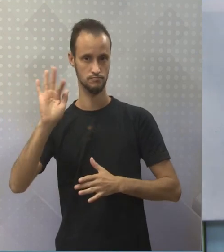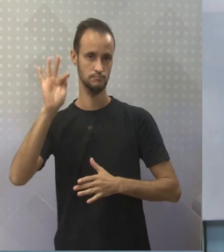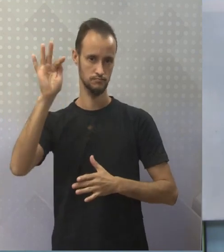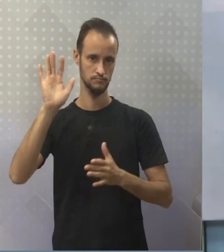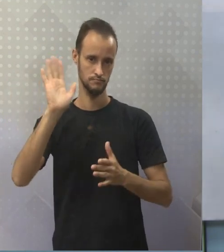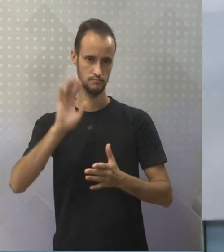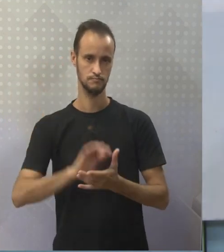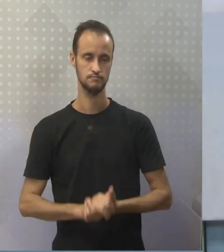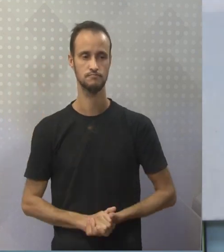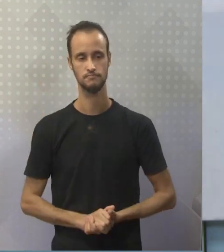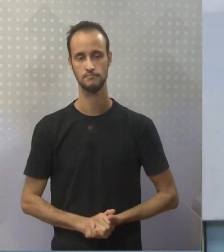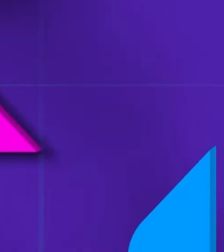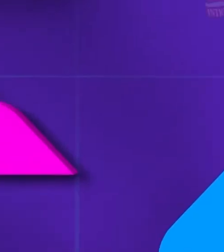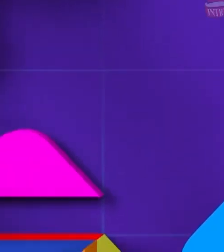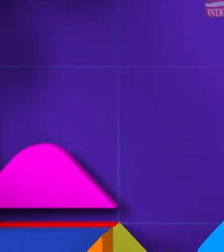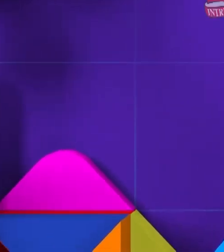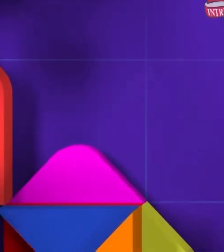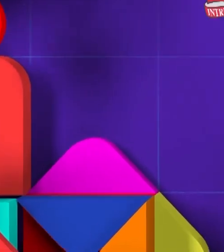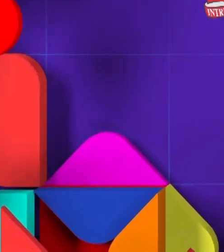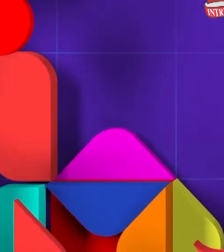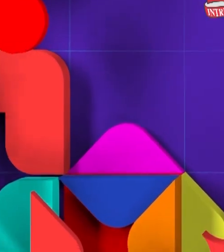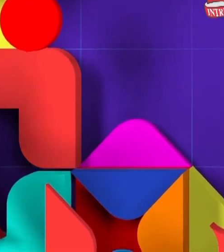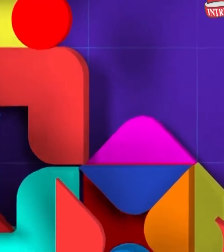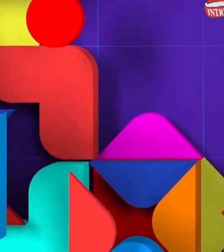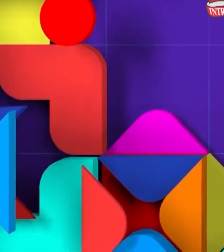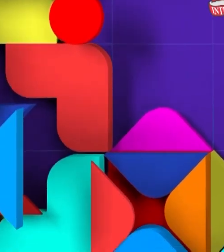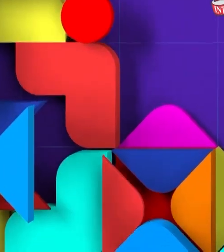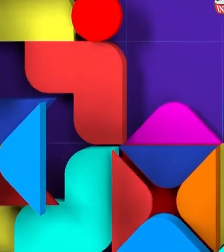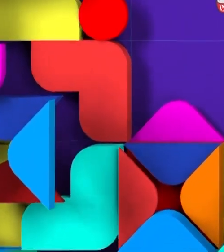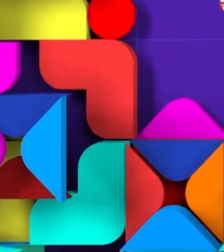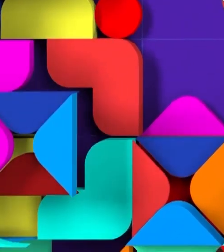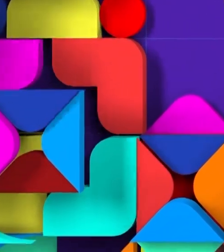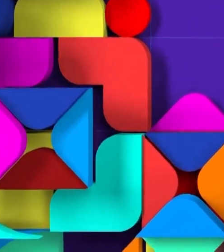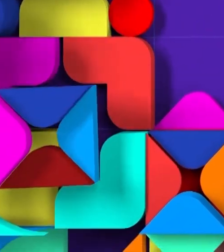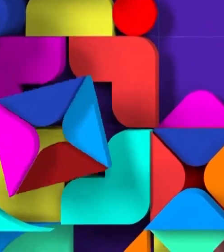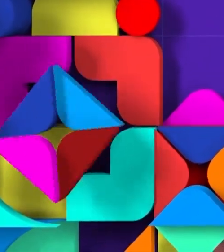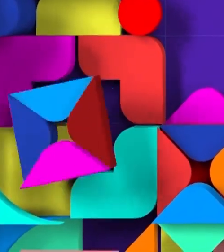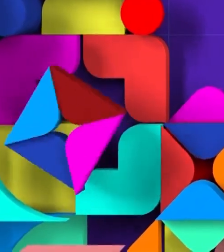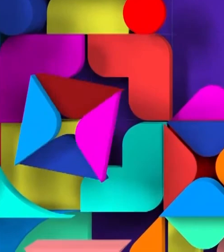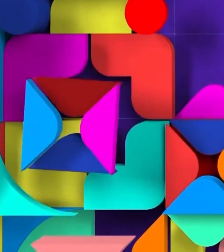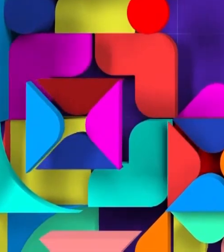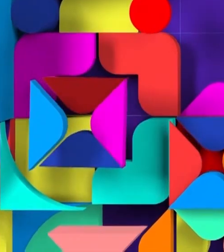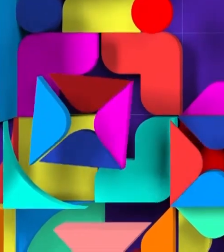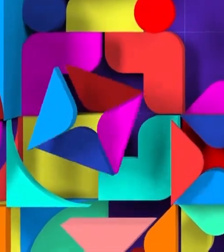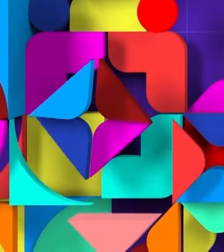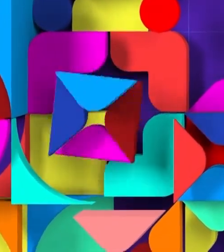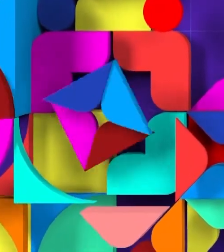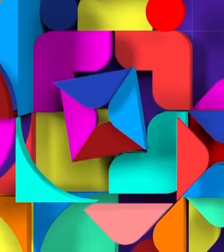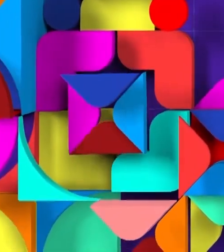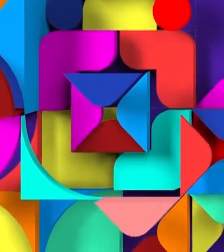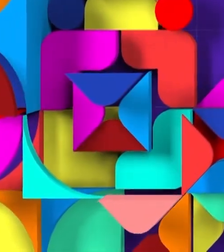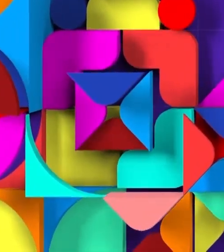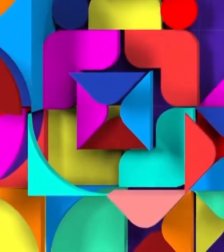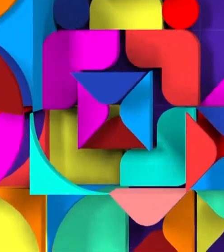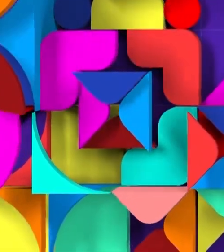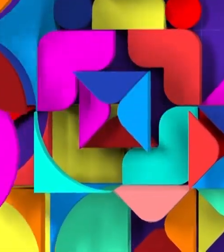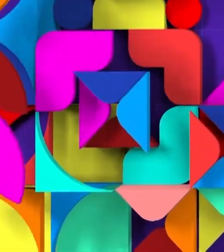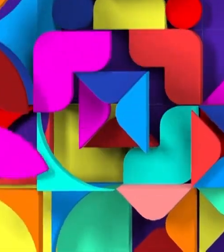Tchau Tchau Tchau Tchau Tchau